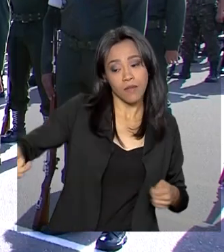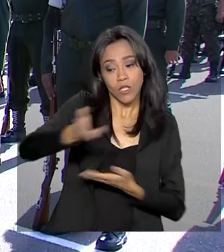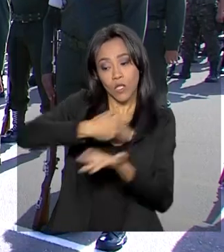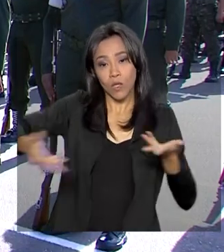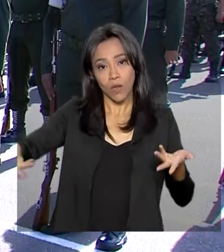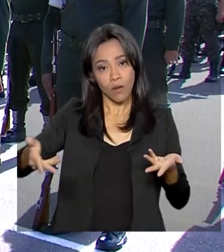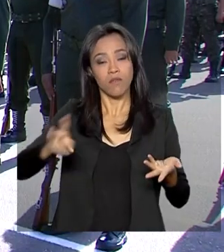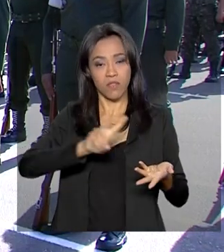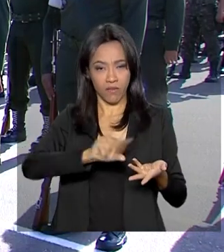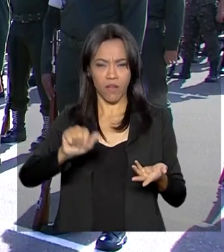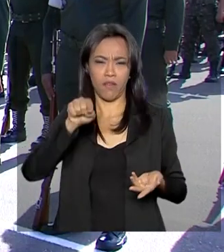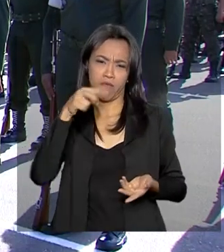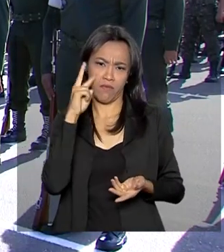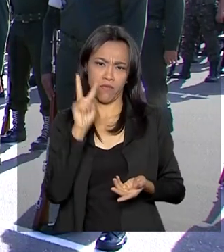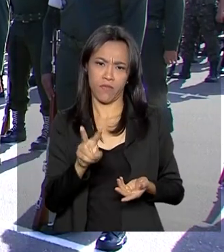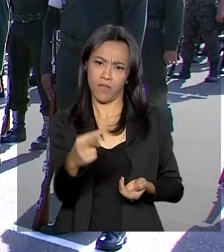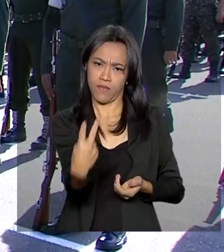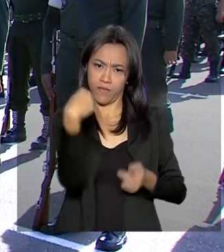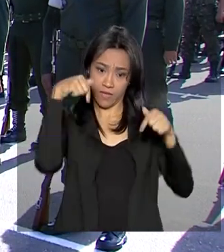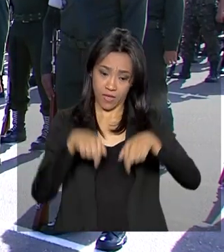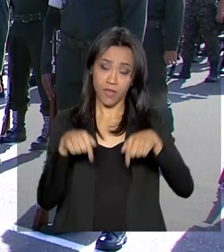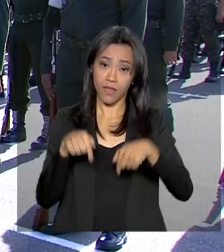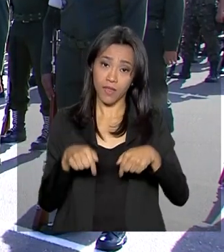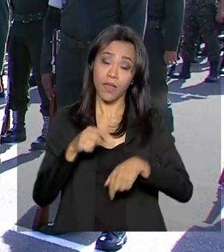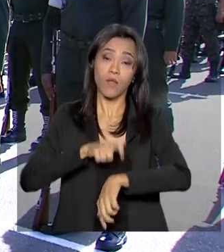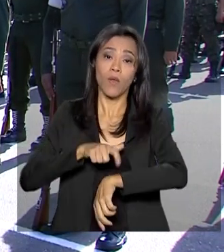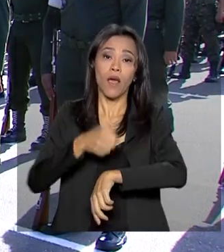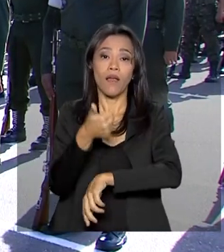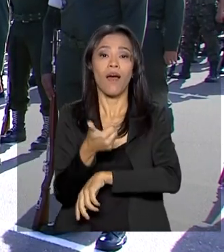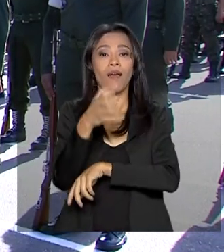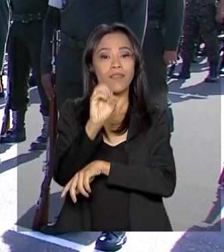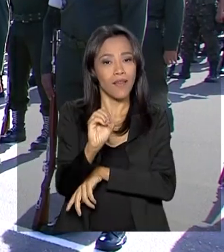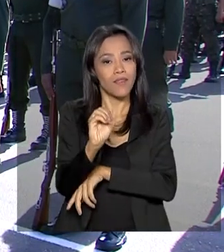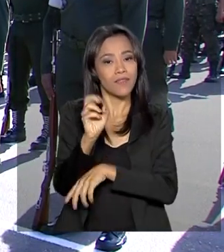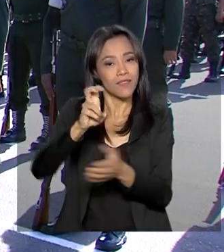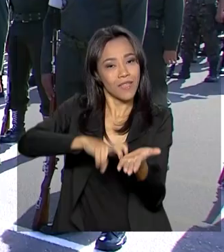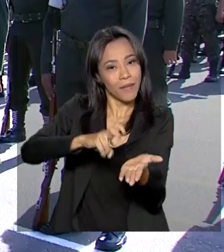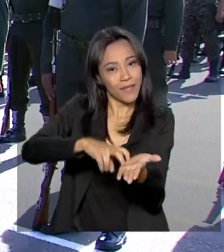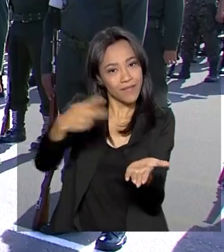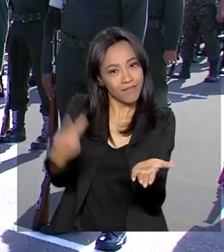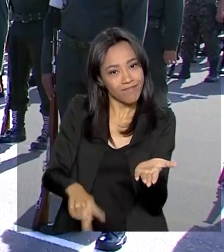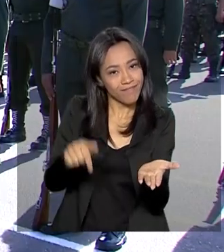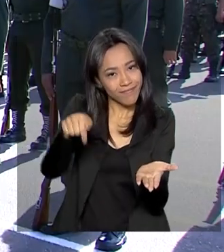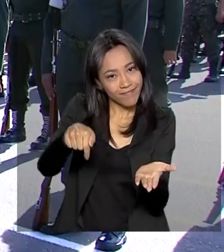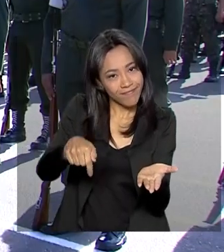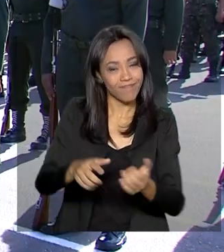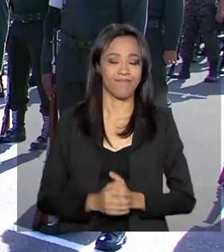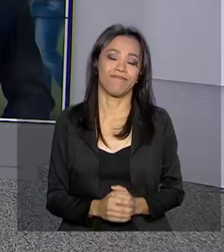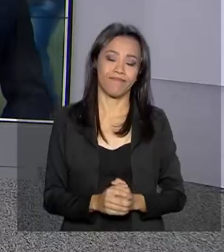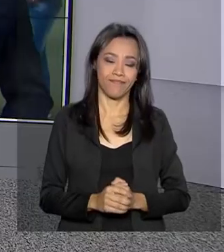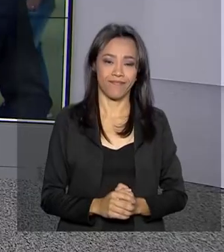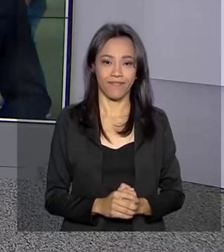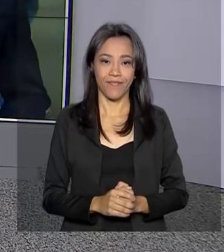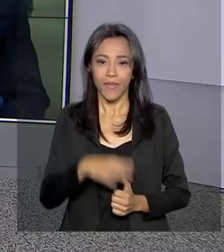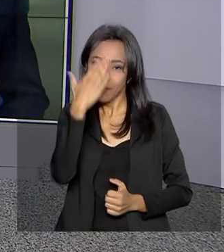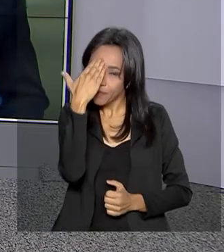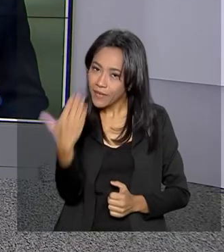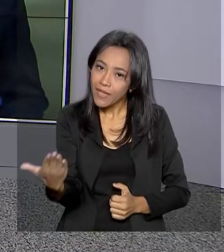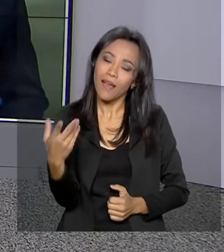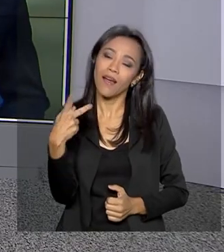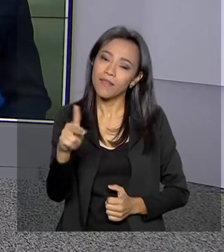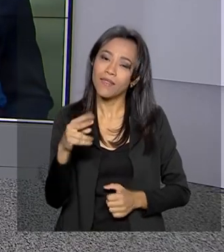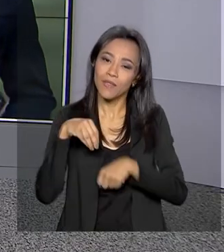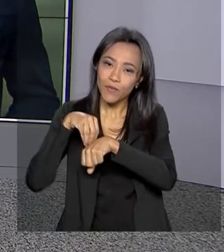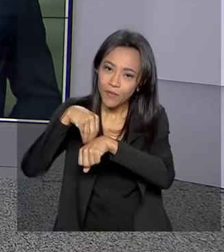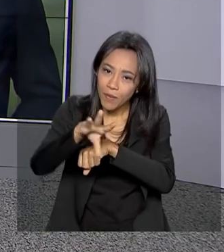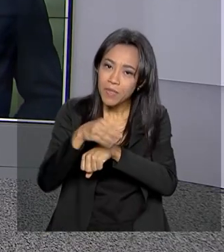você acompanha logo mais às 10 horas da manhã, no canal TV Brasil 2. Carla. Obrigada, Ricardo, pelo seu